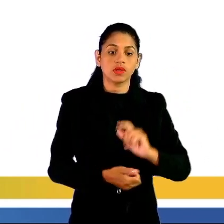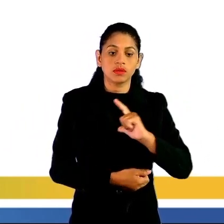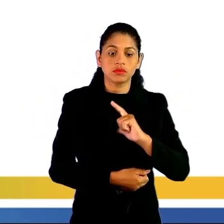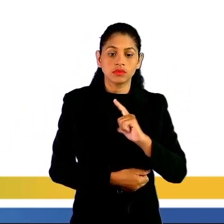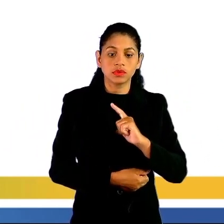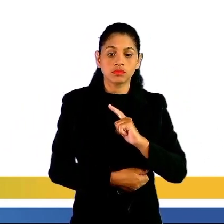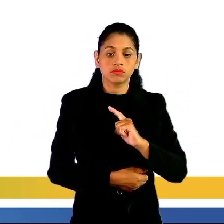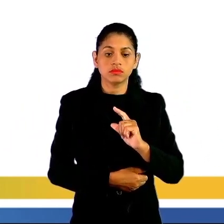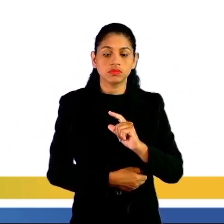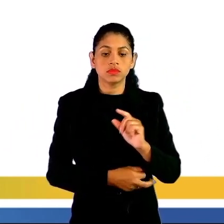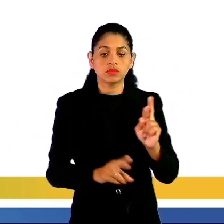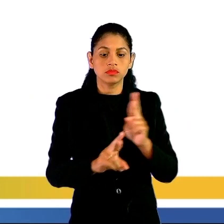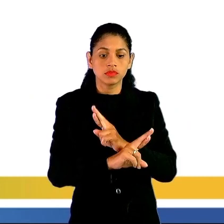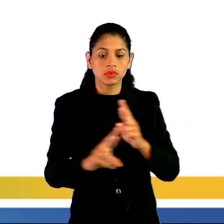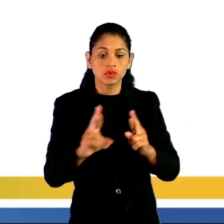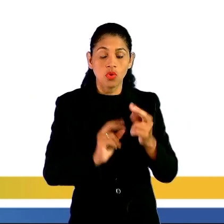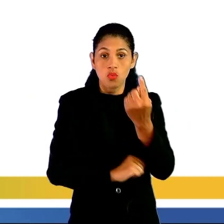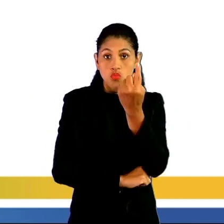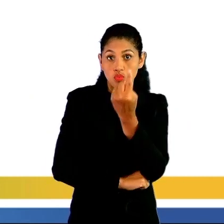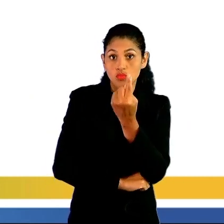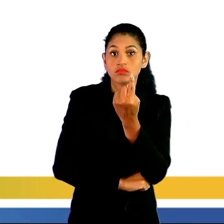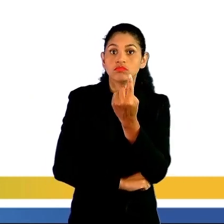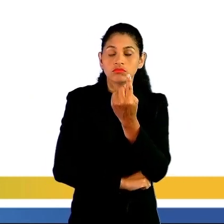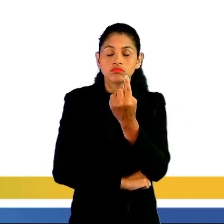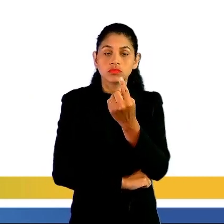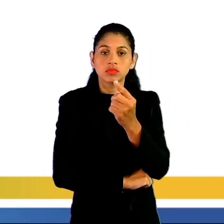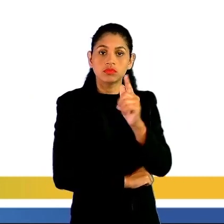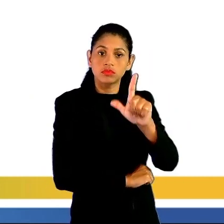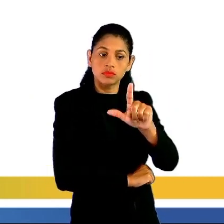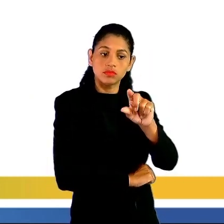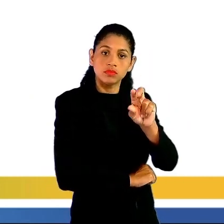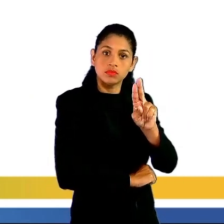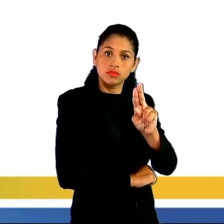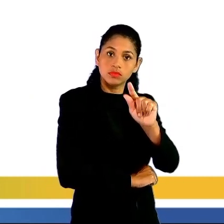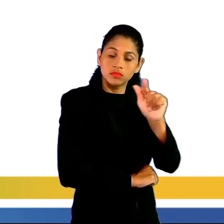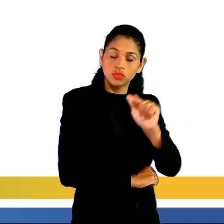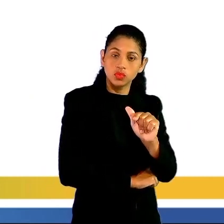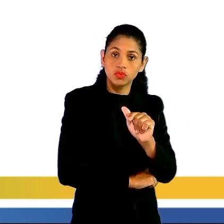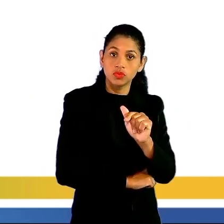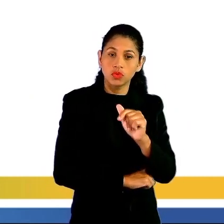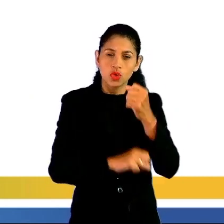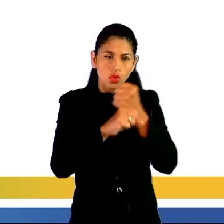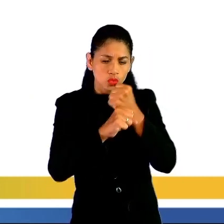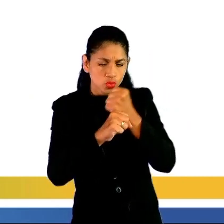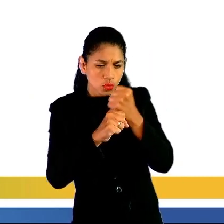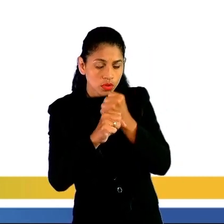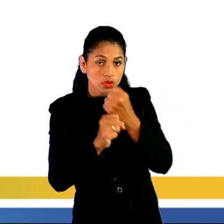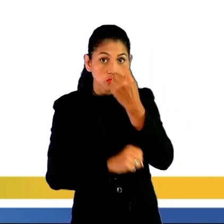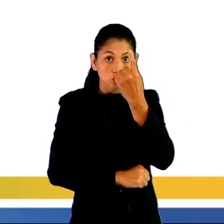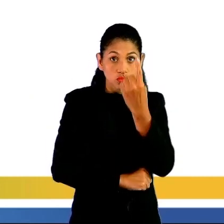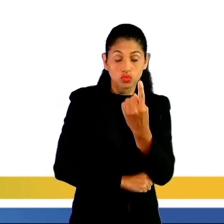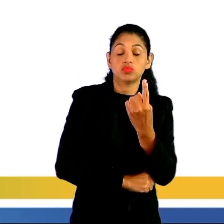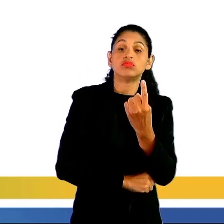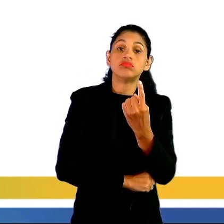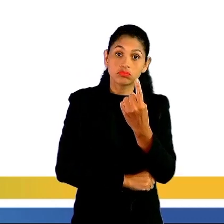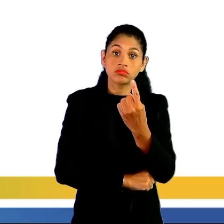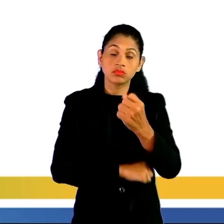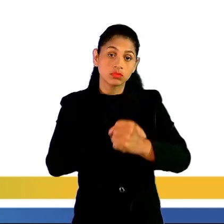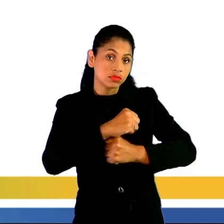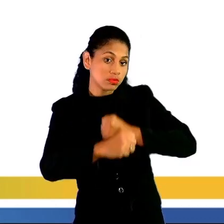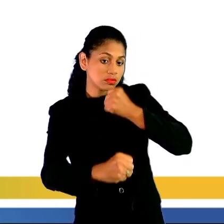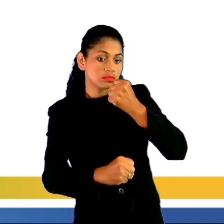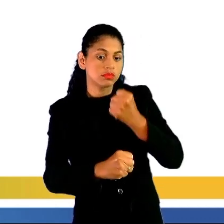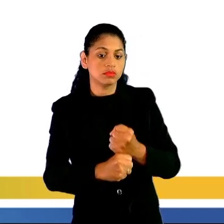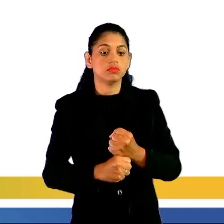percorrida por um raio de luz em um ano que equivale a aproximadamente 9 trilhões e 500